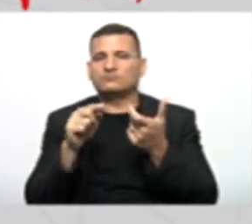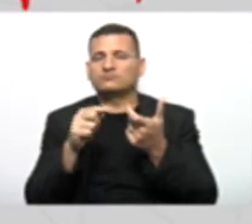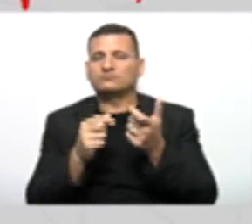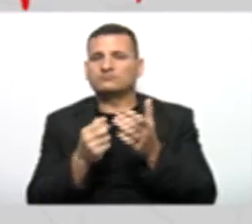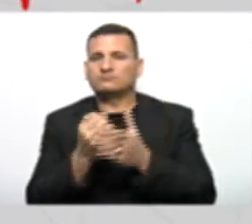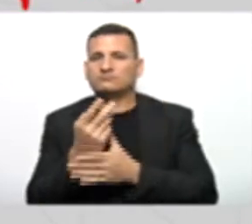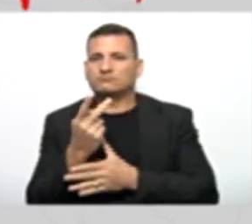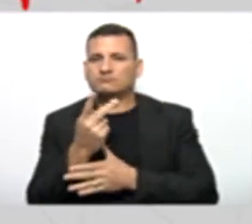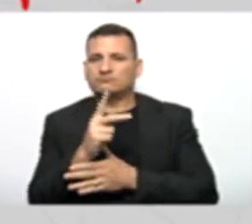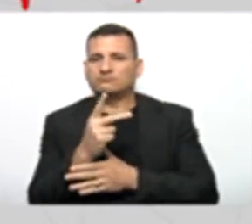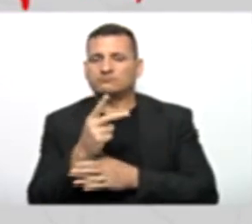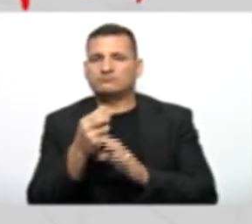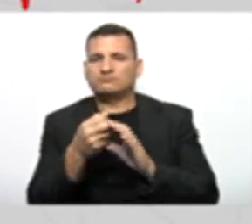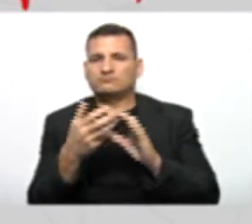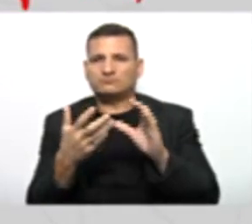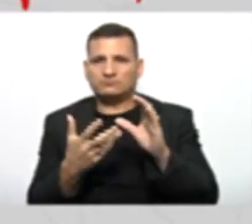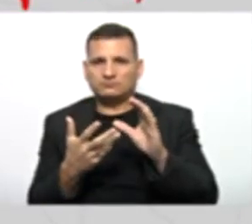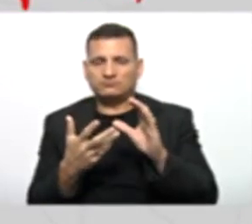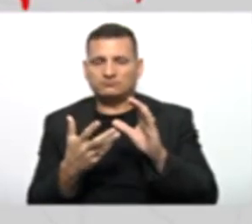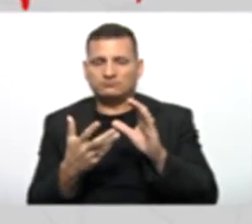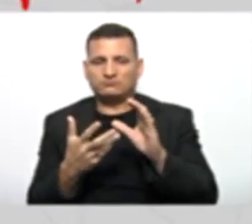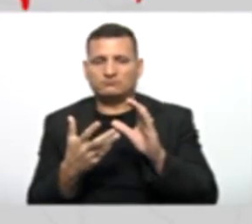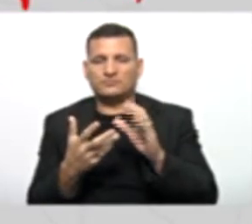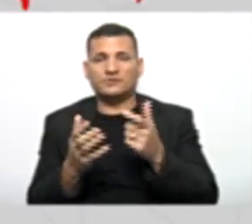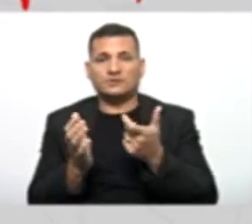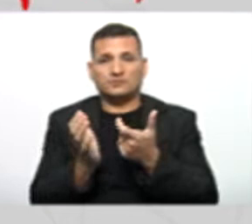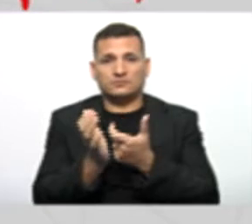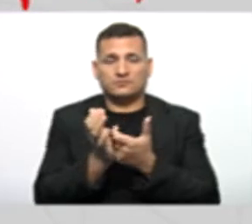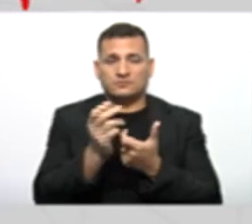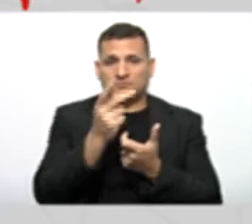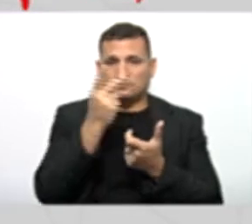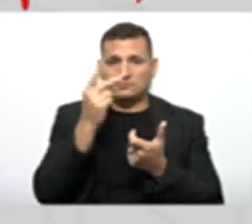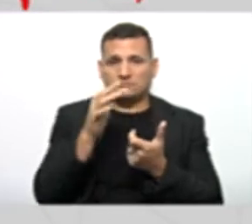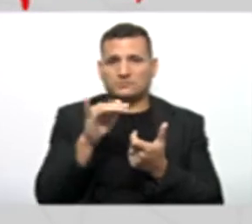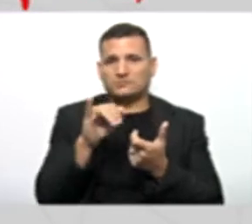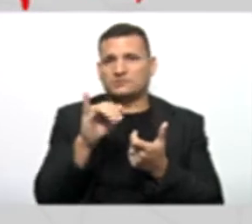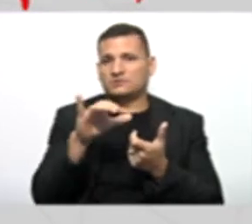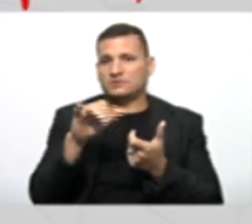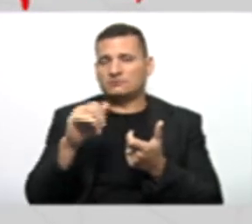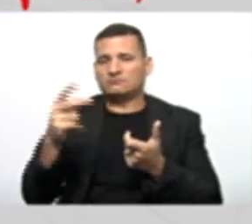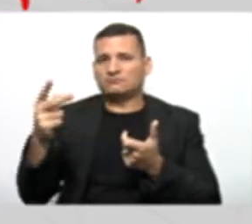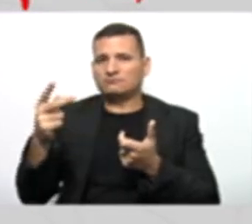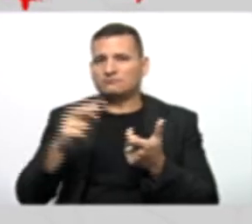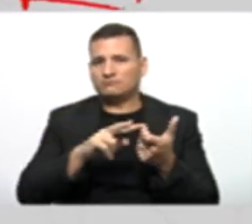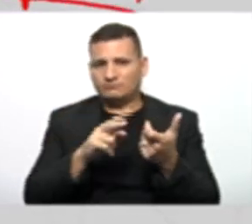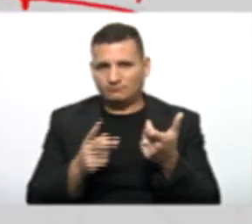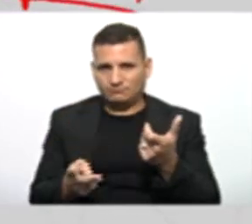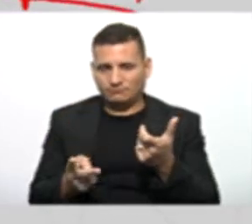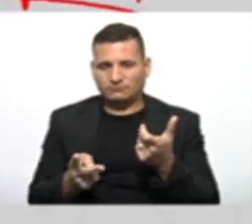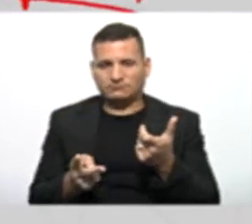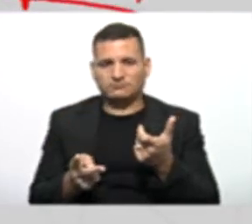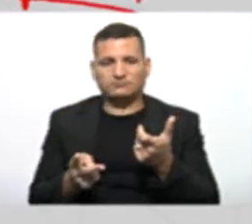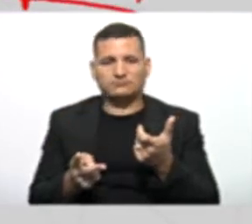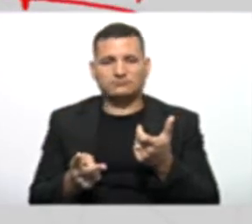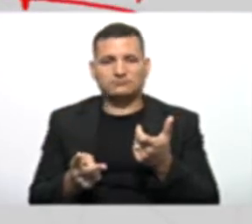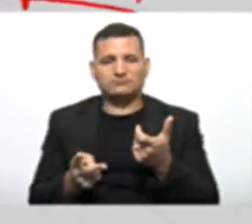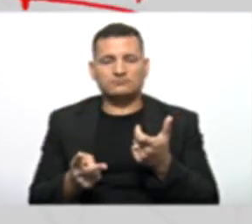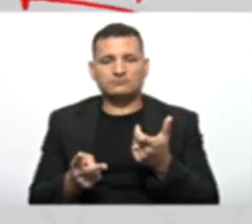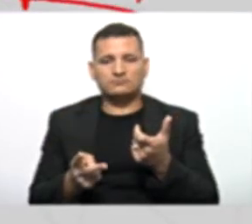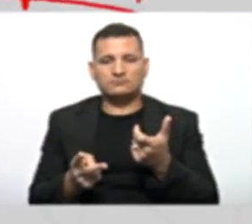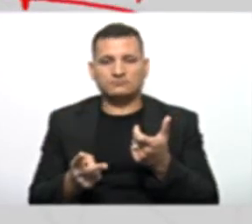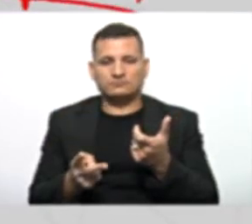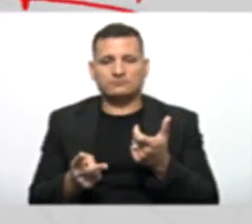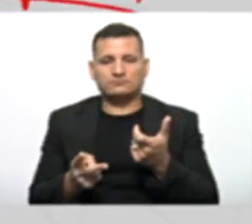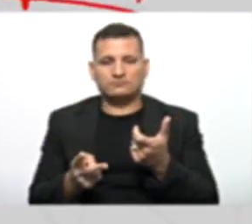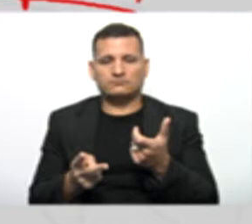atributos Para que a classe Pessoa física Herde Então ao fazer Essa referência Que é o atributo Nome Da classe Pessoa Ele